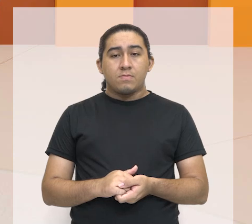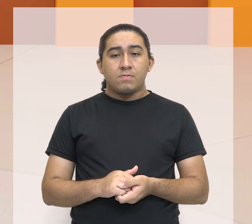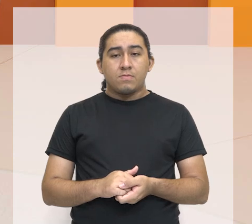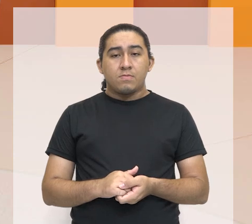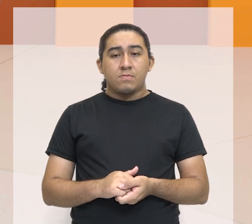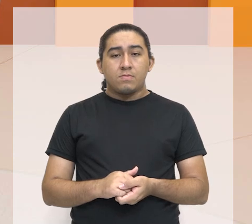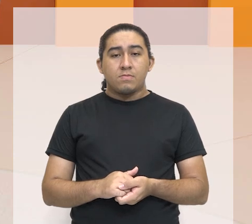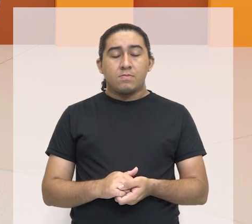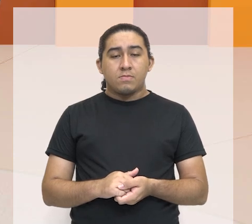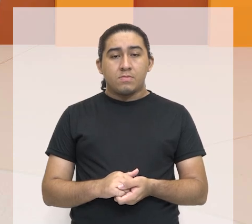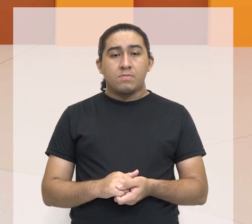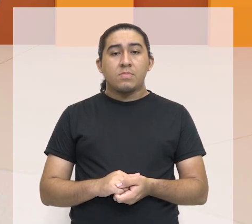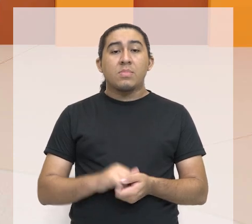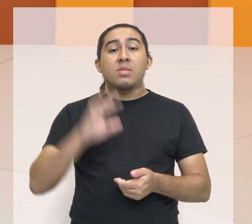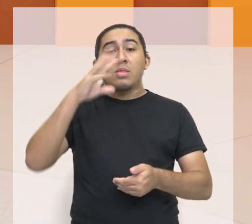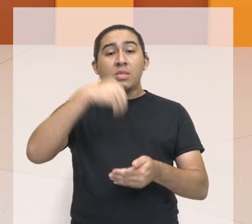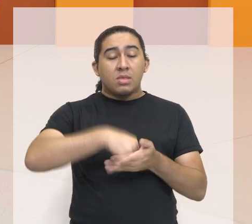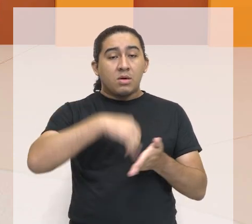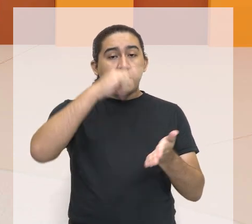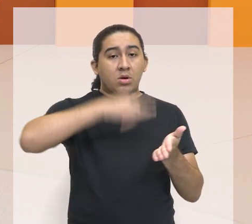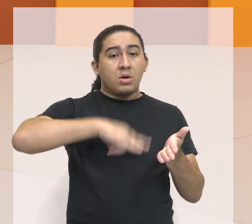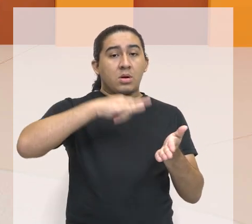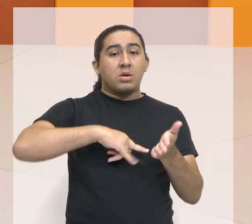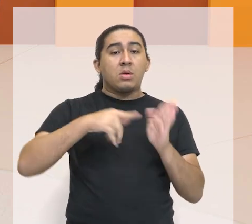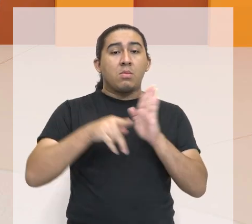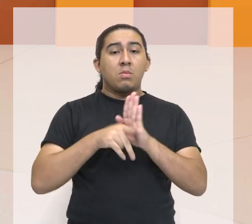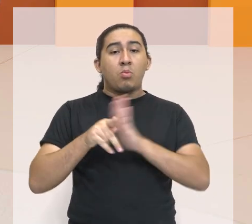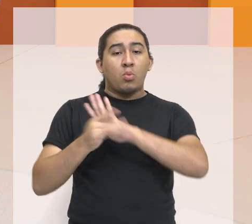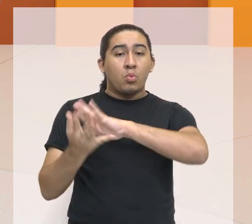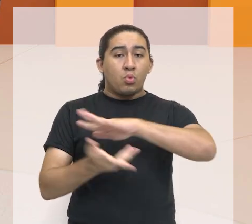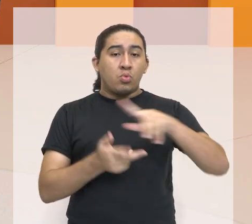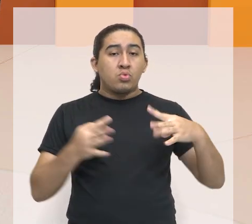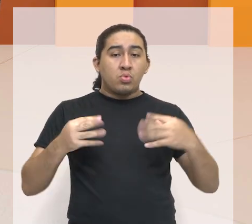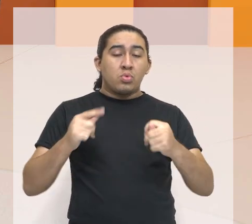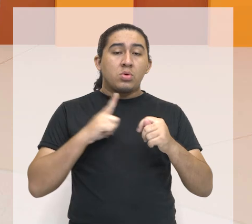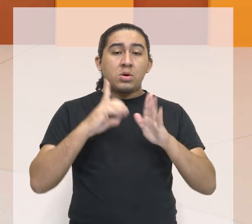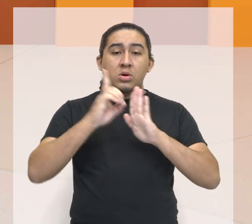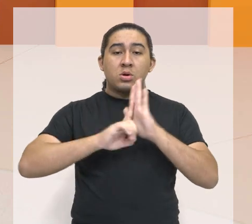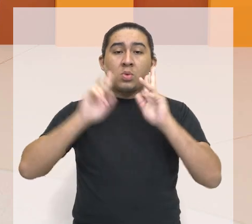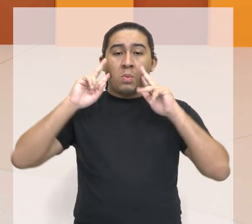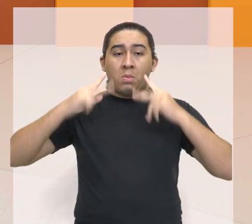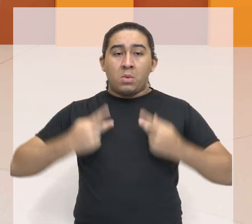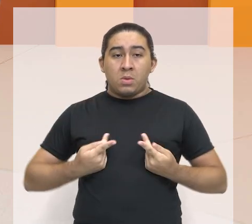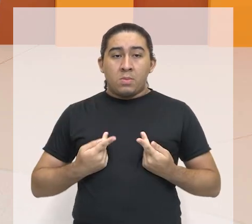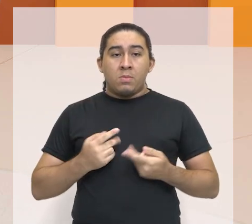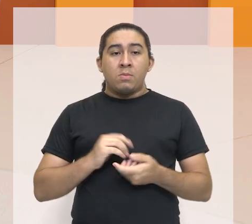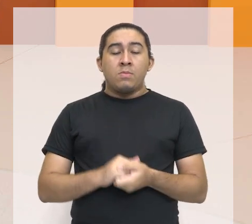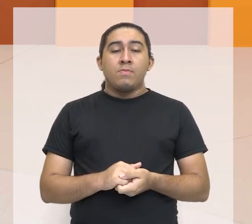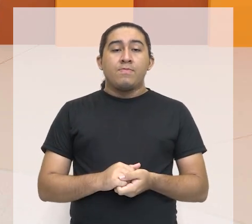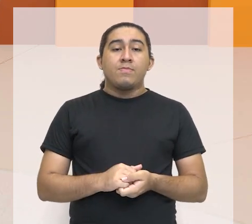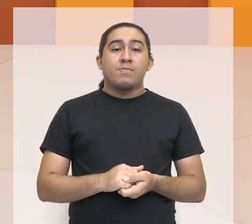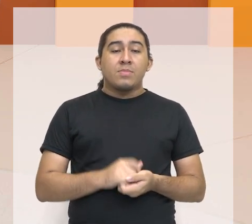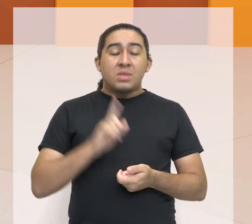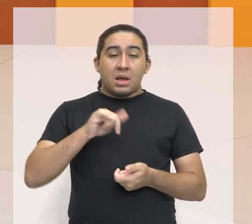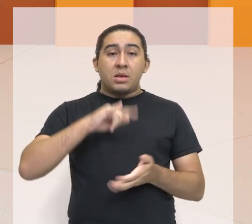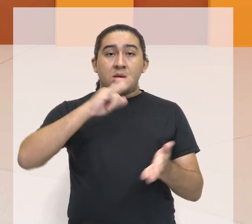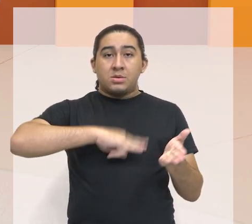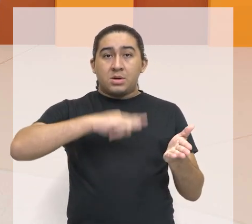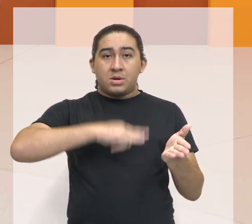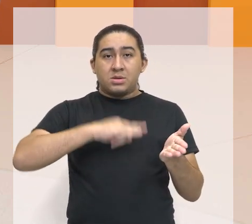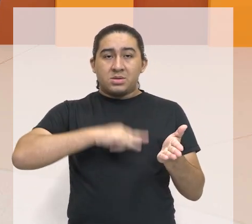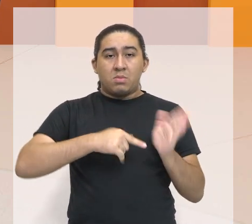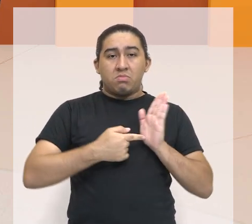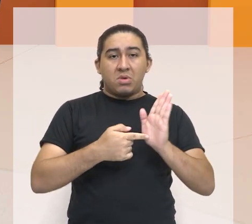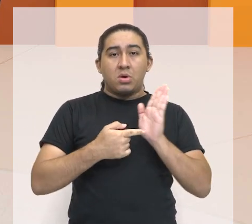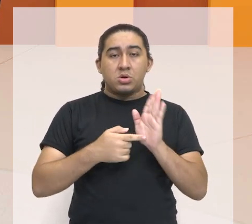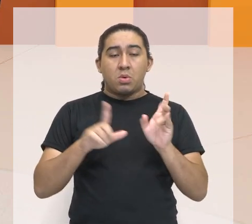colocados lá na Declaração Universal dos Direitos Humanos. Então, a Declaração Universal dos Direitos Humanos,